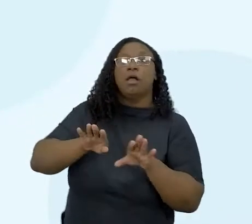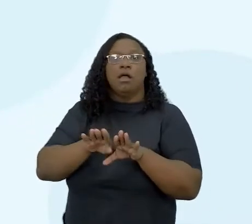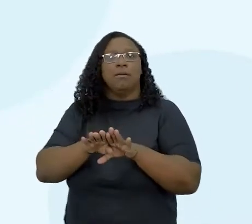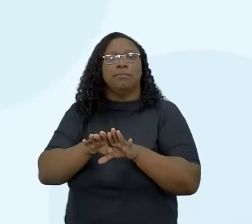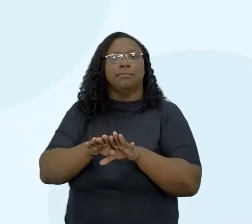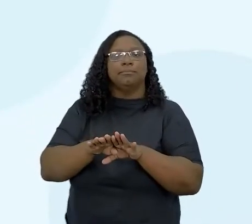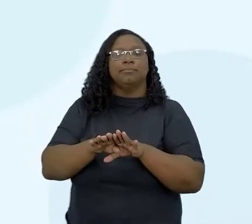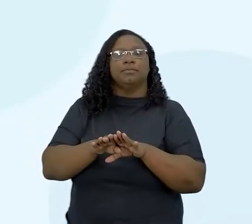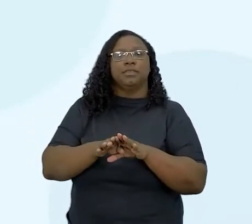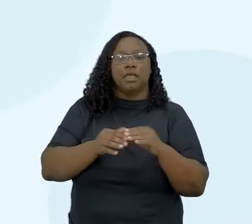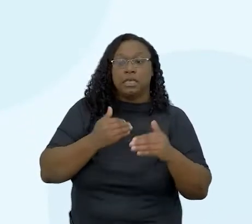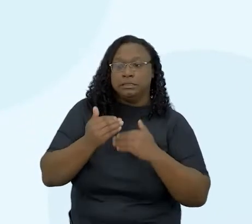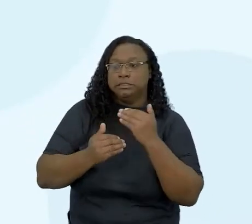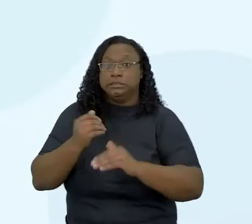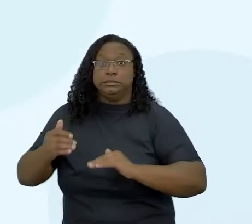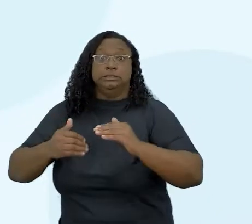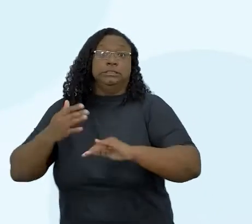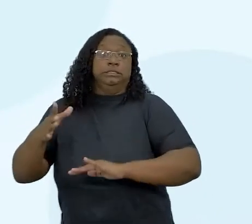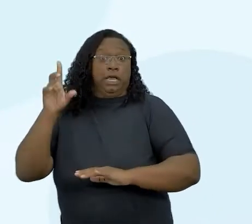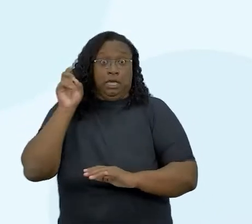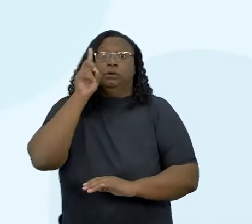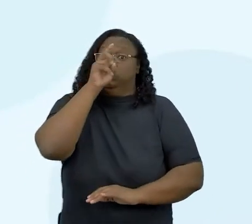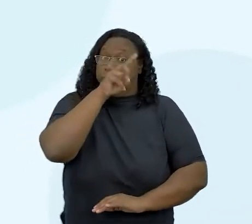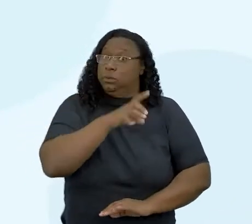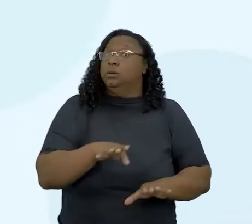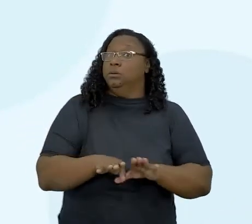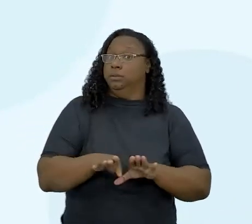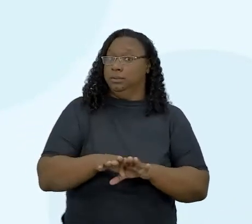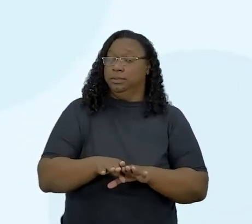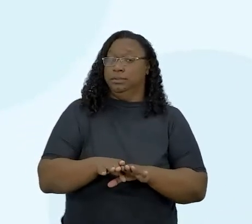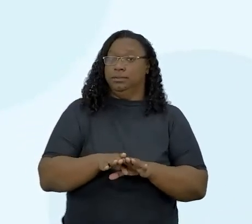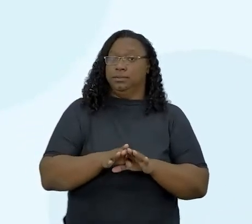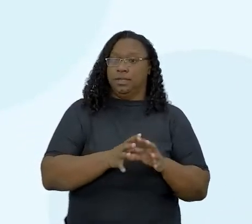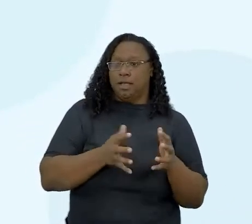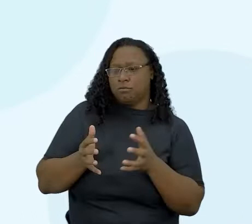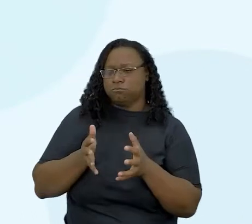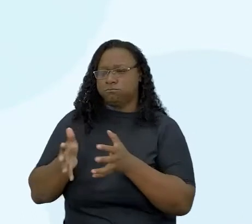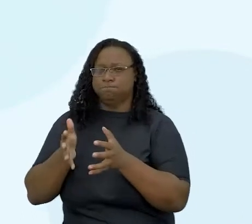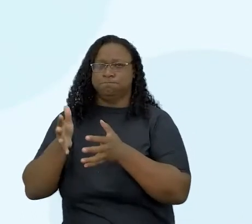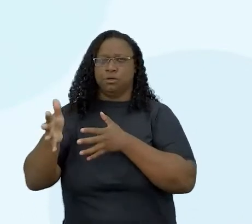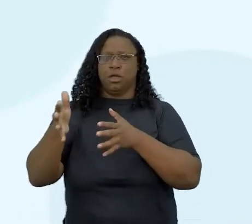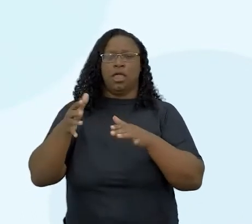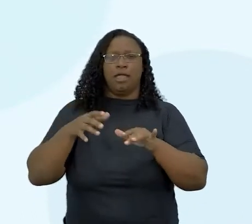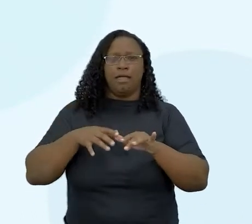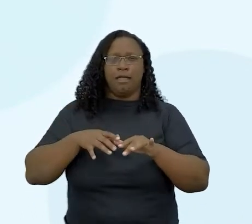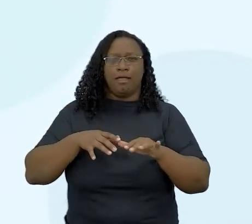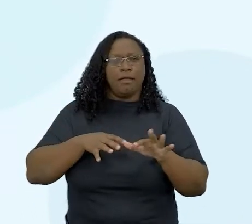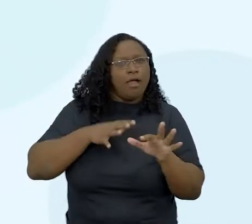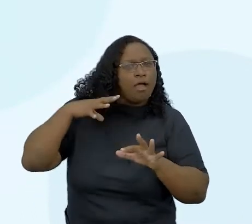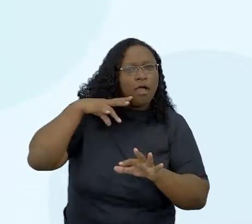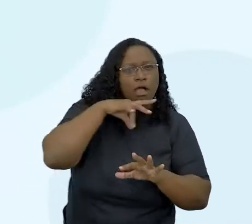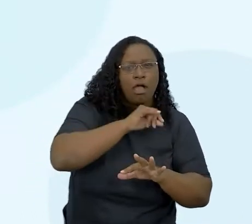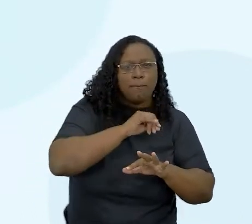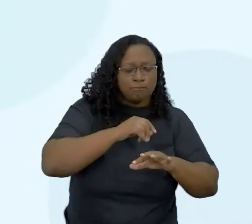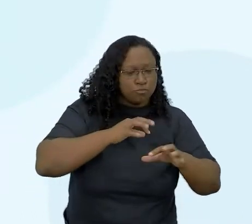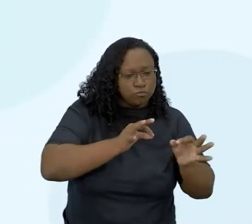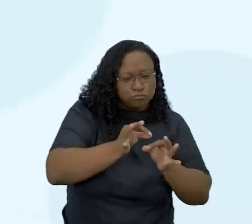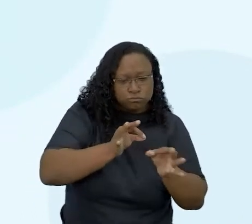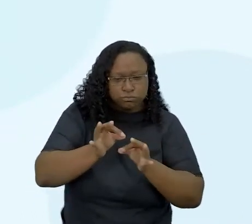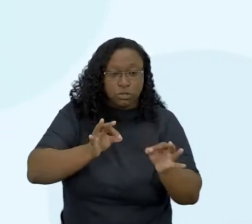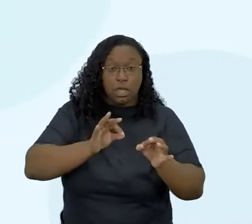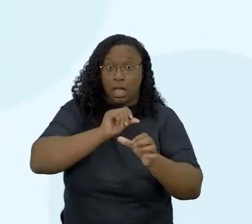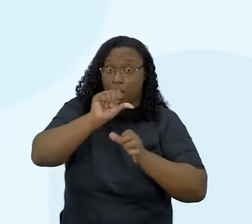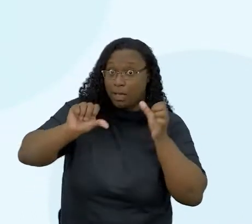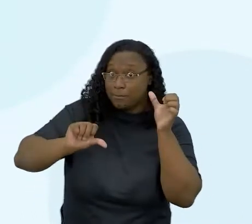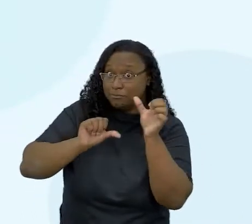ele enfrenta grandes desafios, agindo por etapas. Também adequa rapidamente seus planos às mudanças e variáveis de mercado,